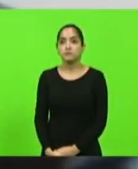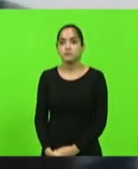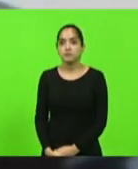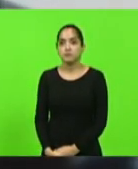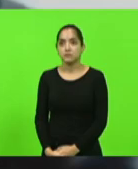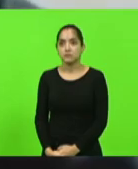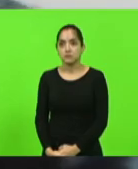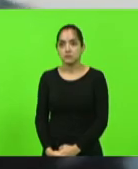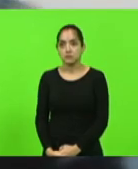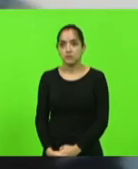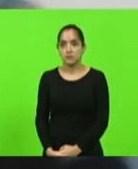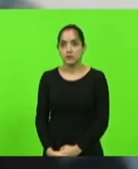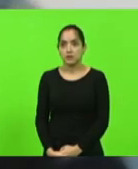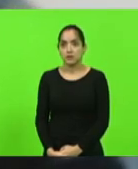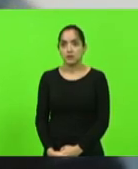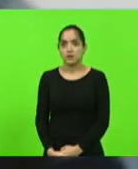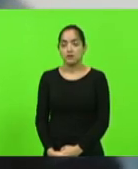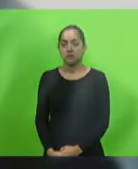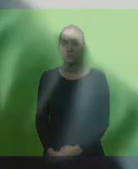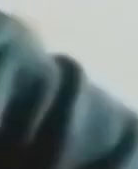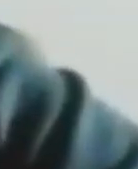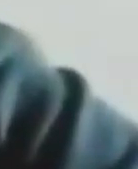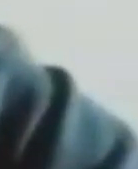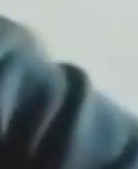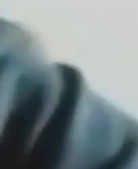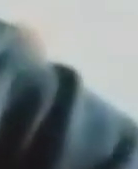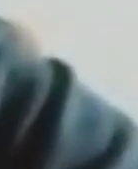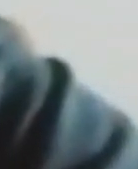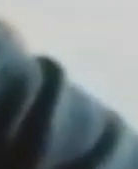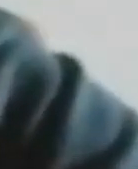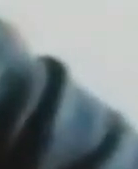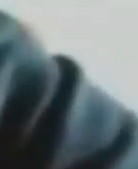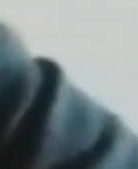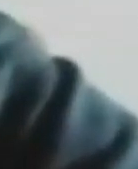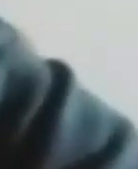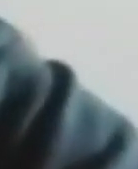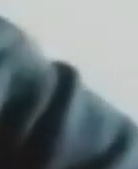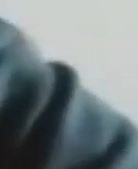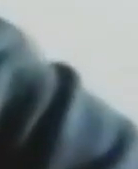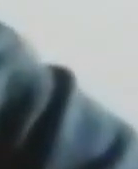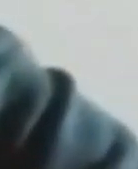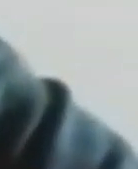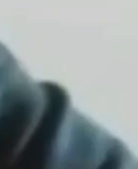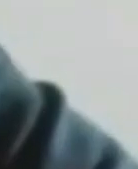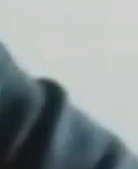Fala aí, pessoal. Zé Trovão por cá. Hoje é dia 22 de setembro de 2021.